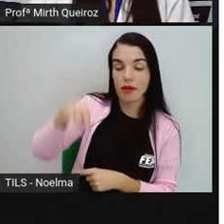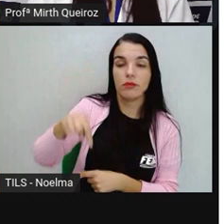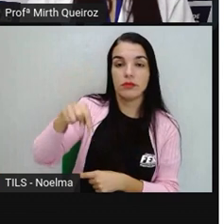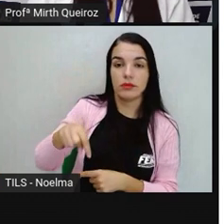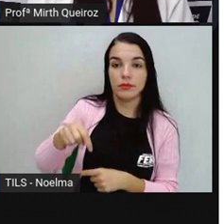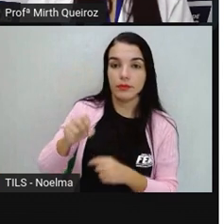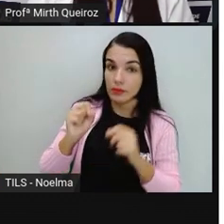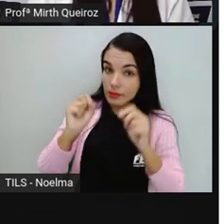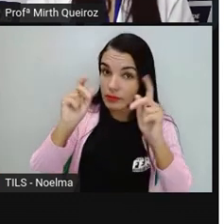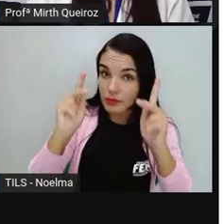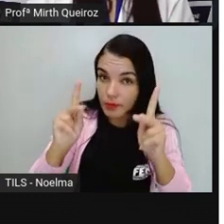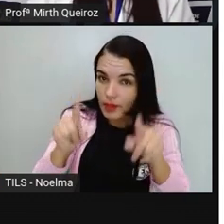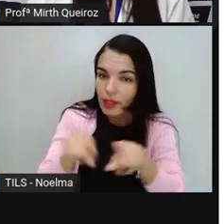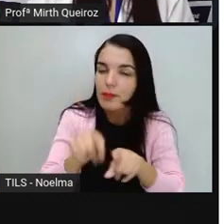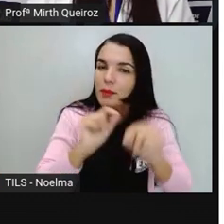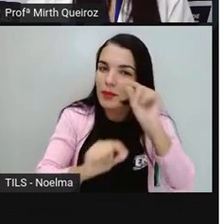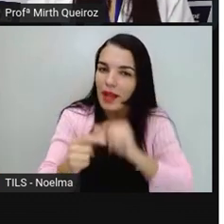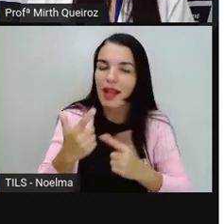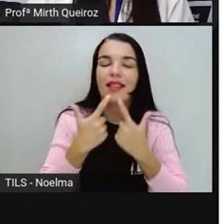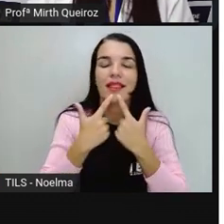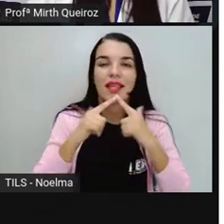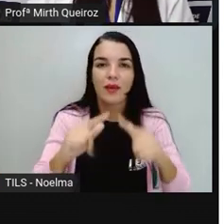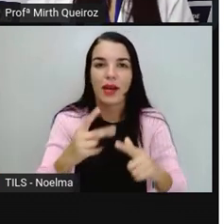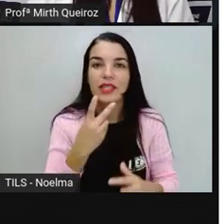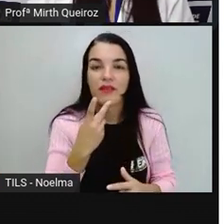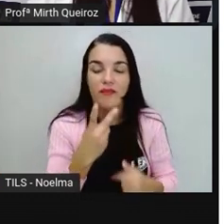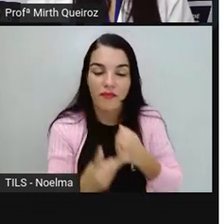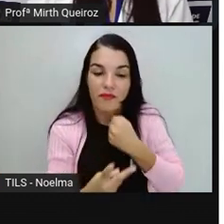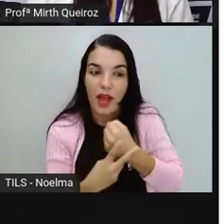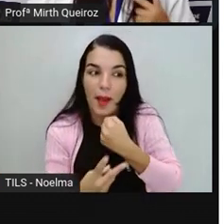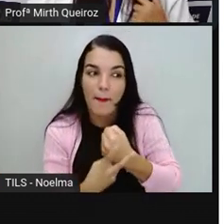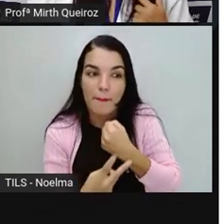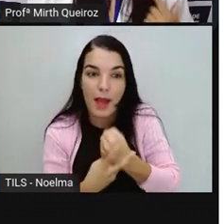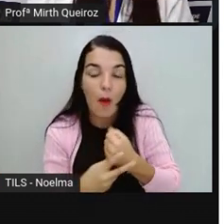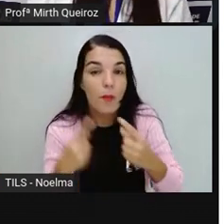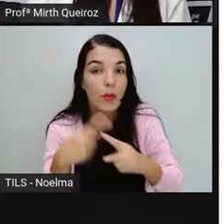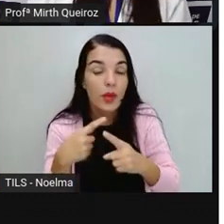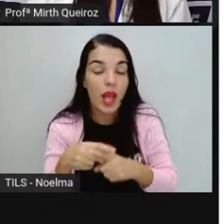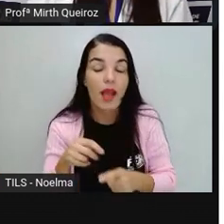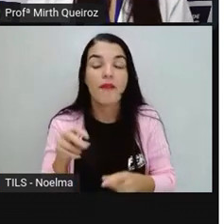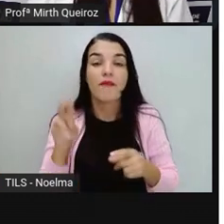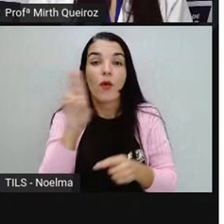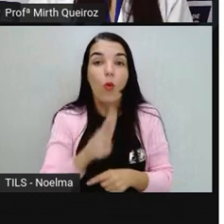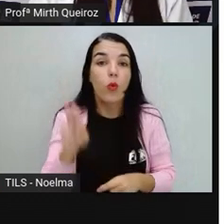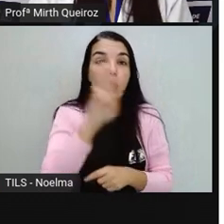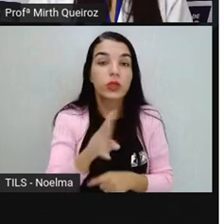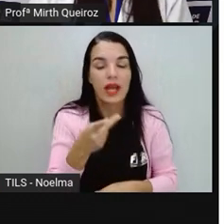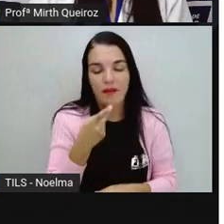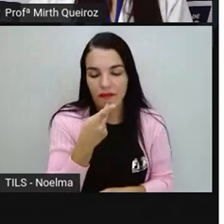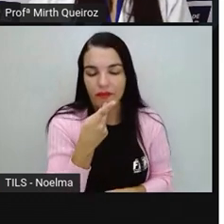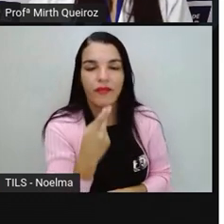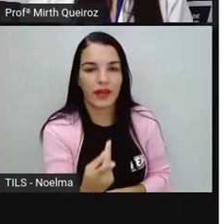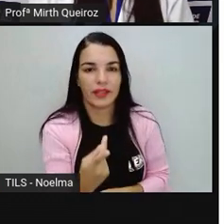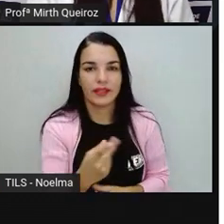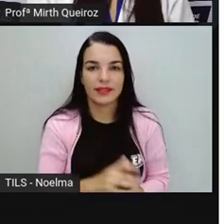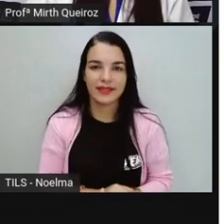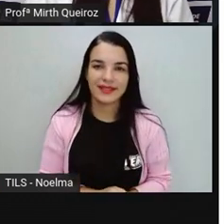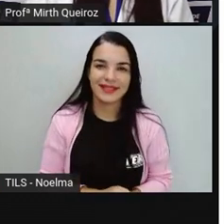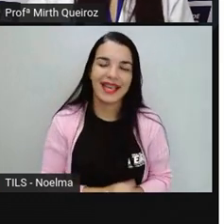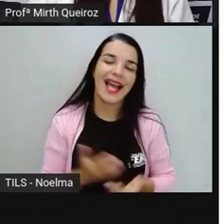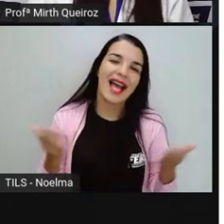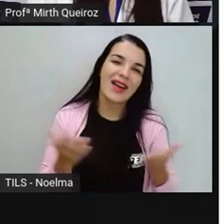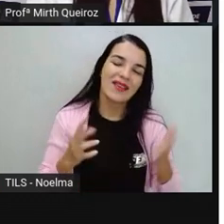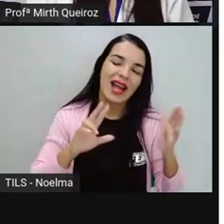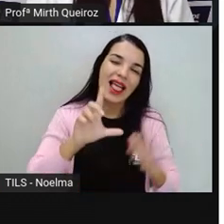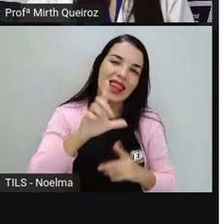Também se trata de quê? Linguagem verbal, onde a gente utiliza a nossa fala. Certo? A